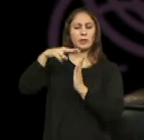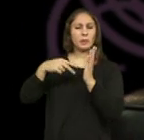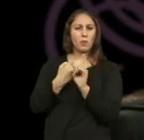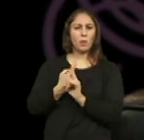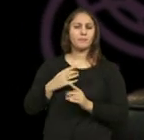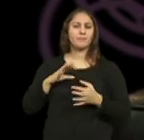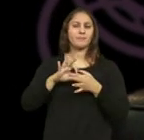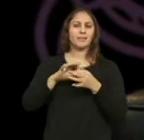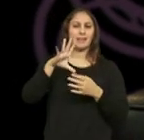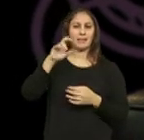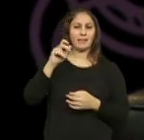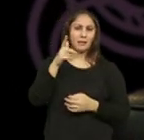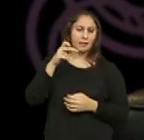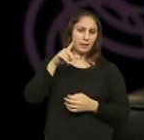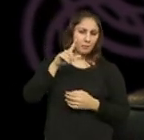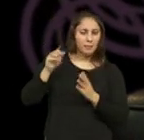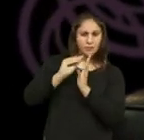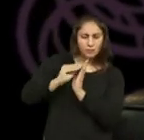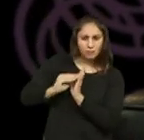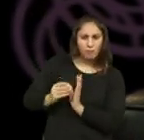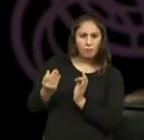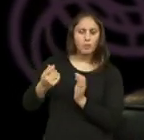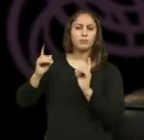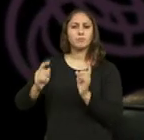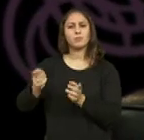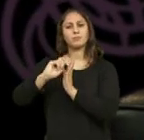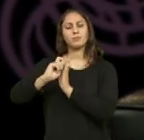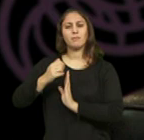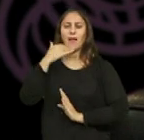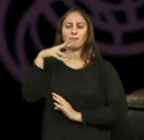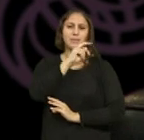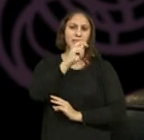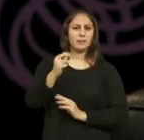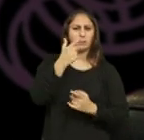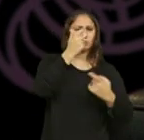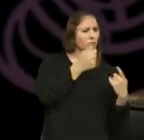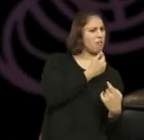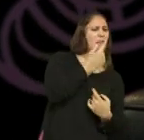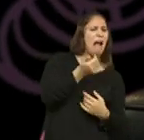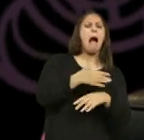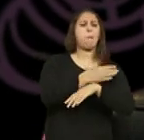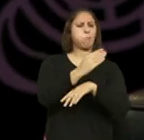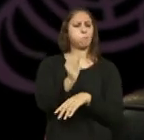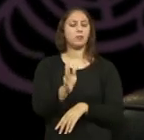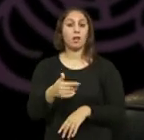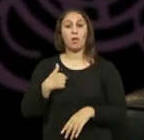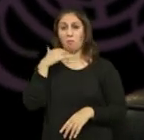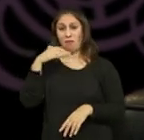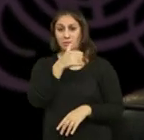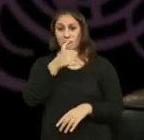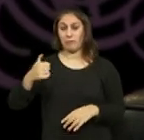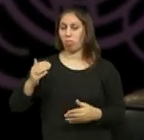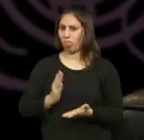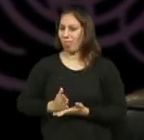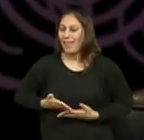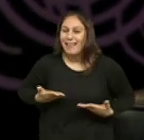o A.M. Pisch Cabral e ele começou a escrever aos 33 anos e já se dizia que era Tardio. Quanto mais eu,